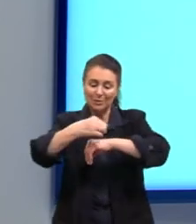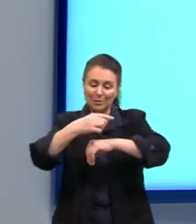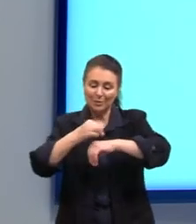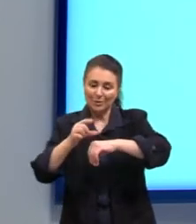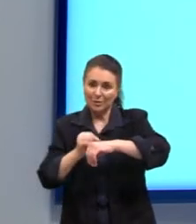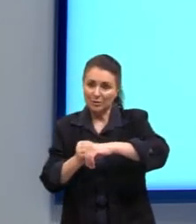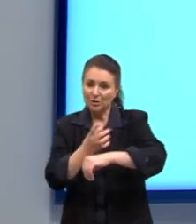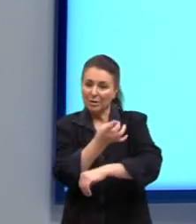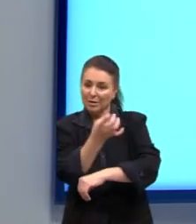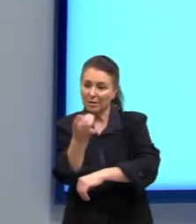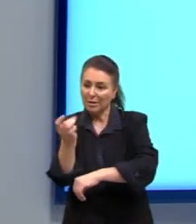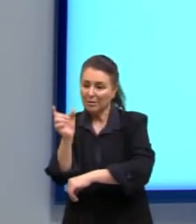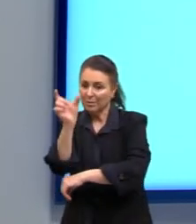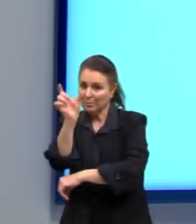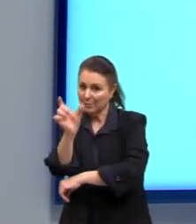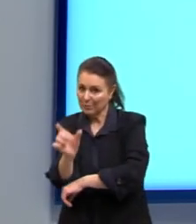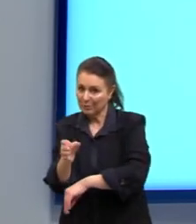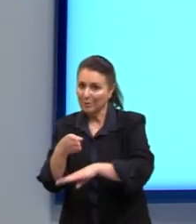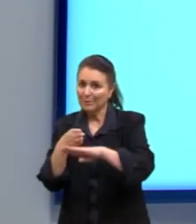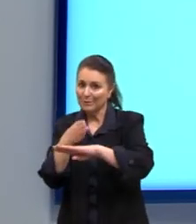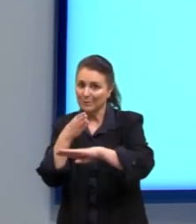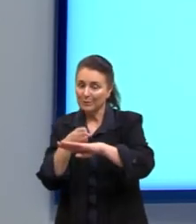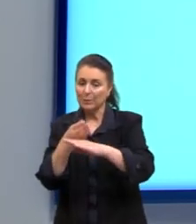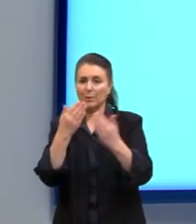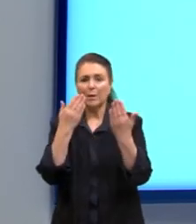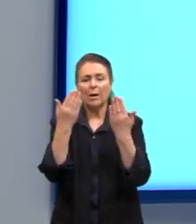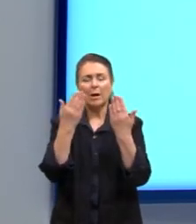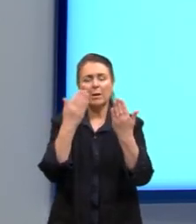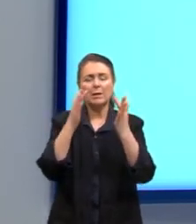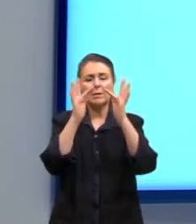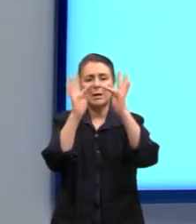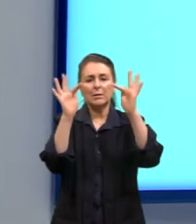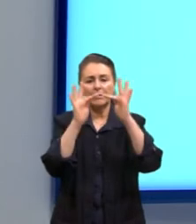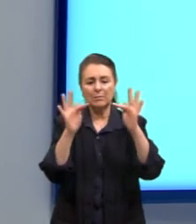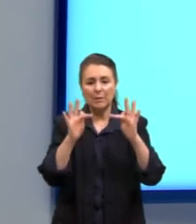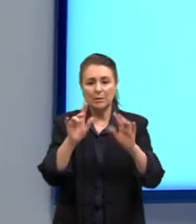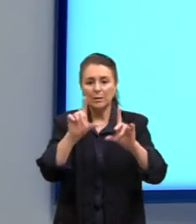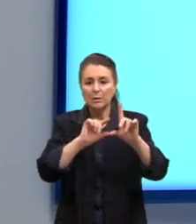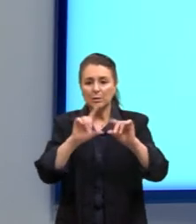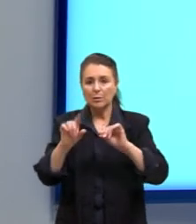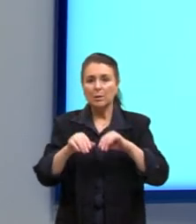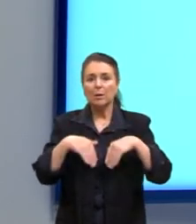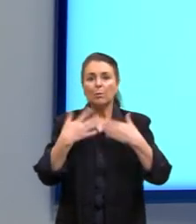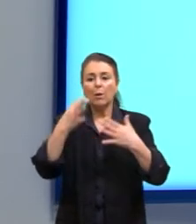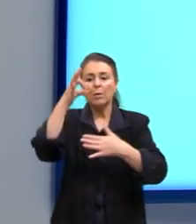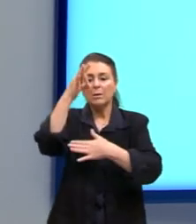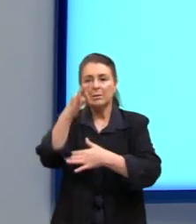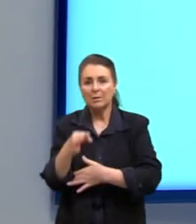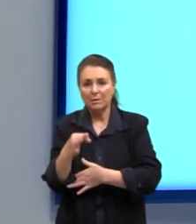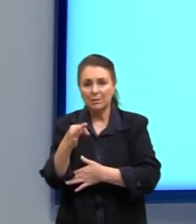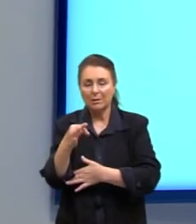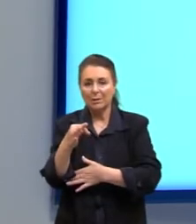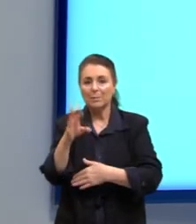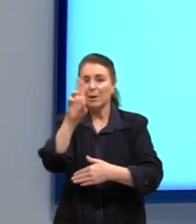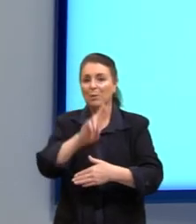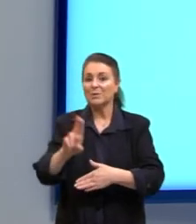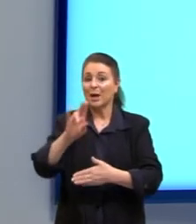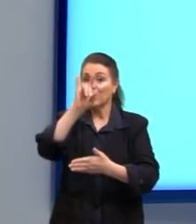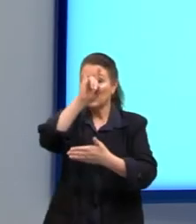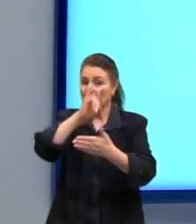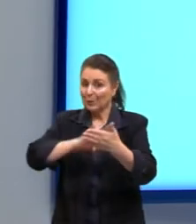cooperado, analisar as frases e decidir qual era a correta para, então, colocar no documento.